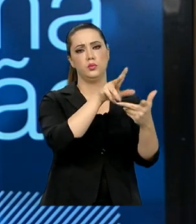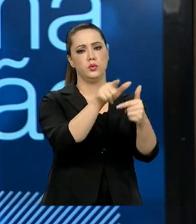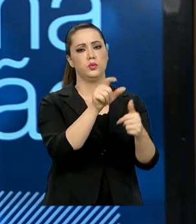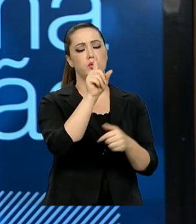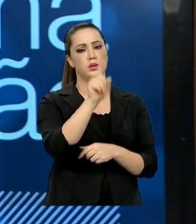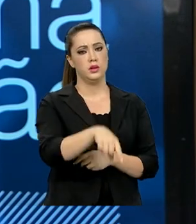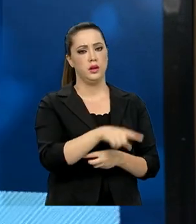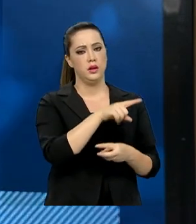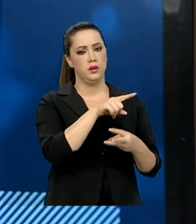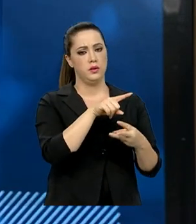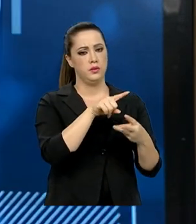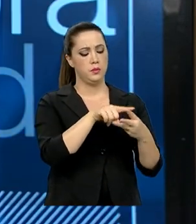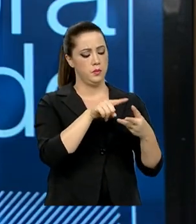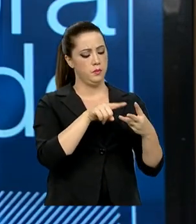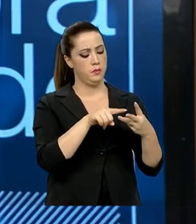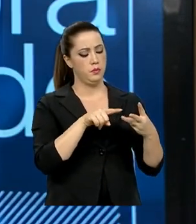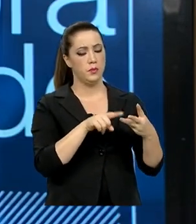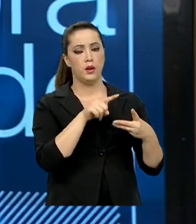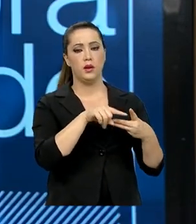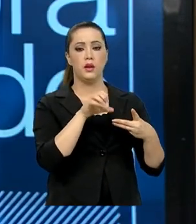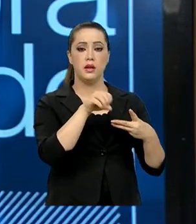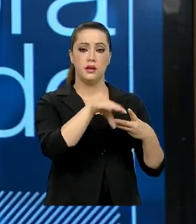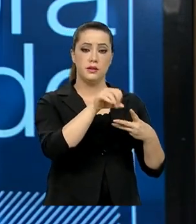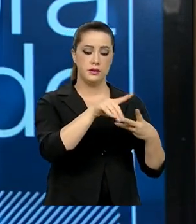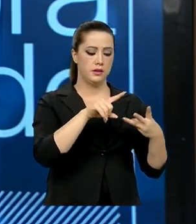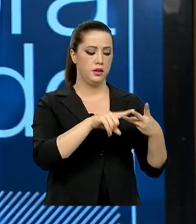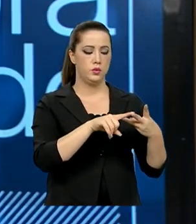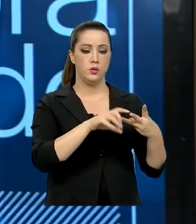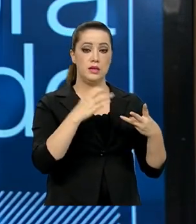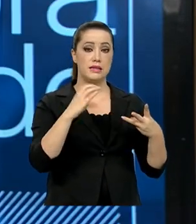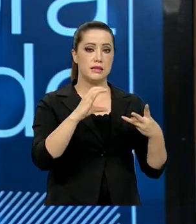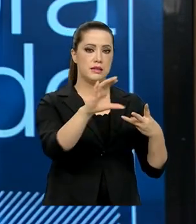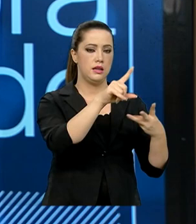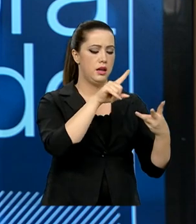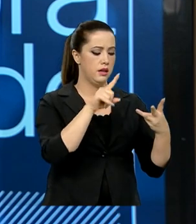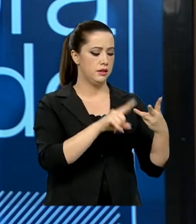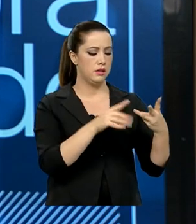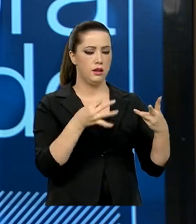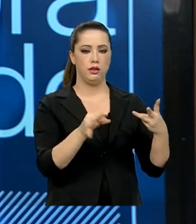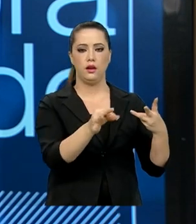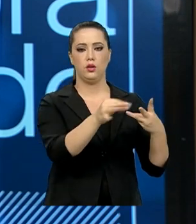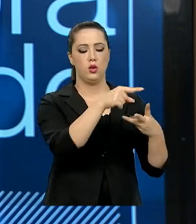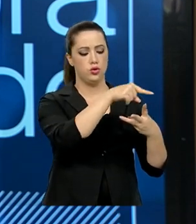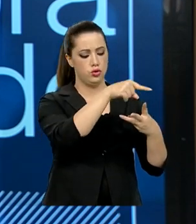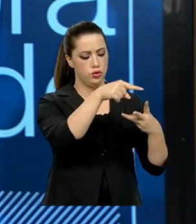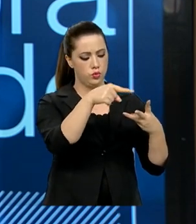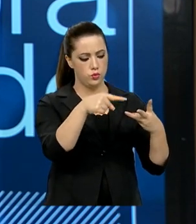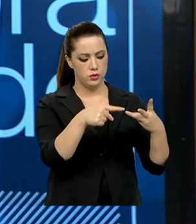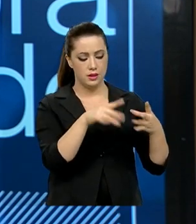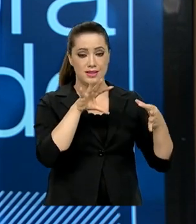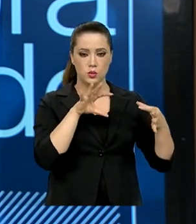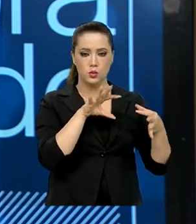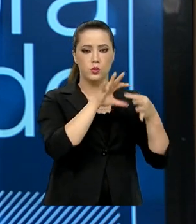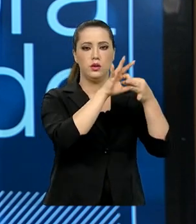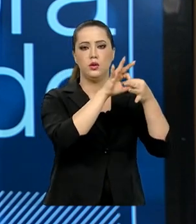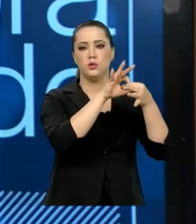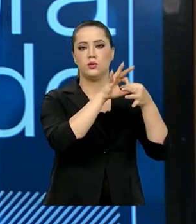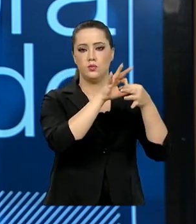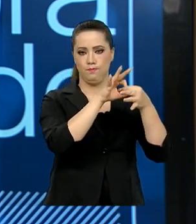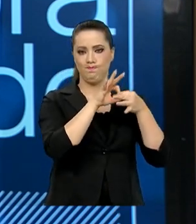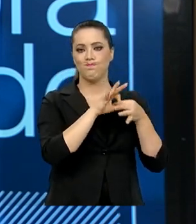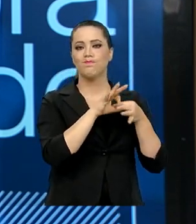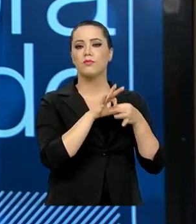seja o trinômio educação, ciência e tecnologia. Sem essa base, sem essa conjunção,